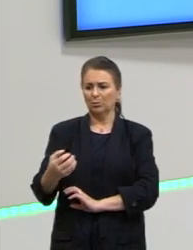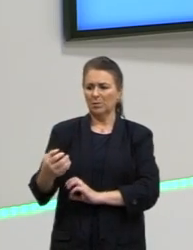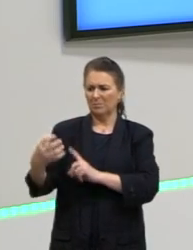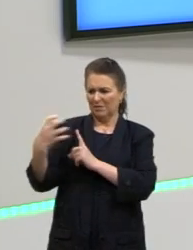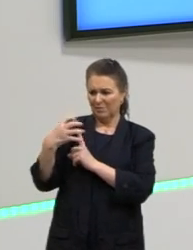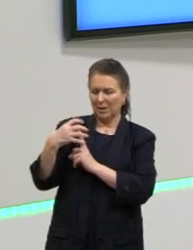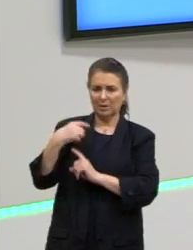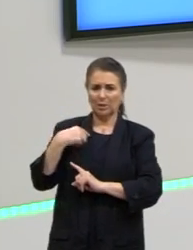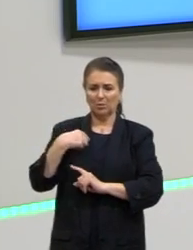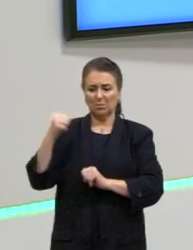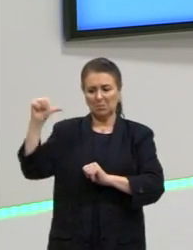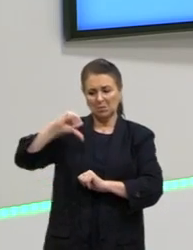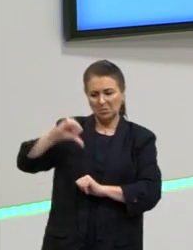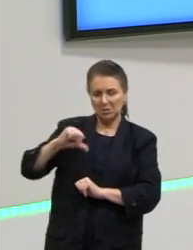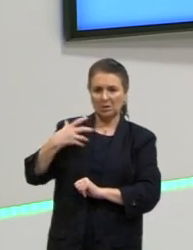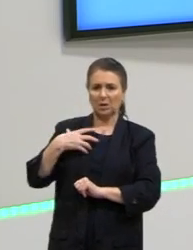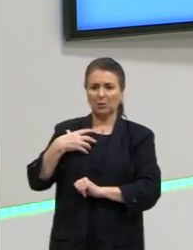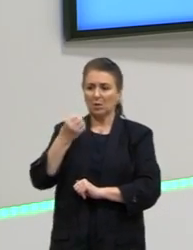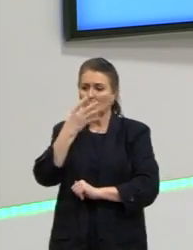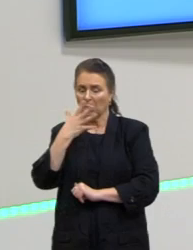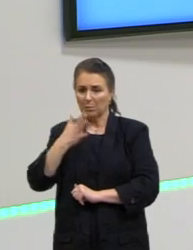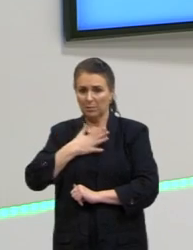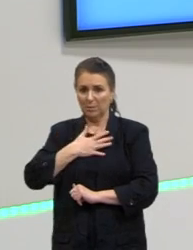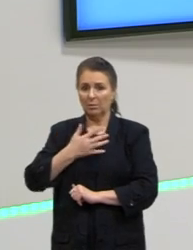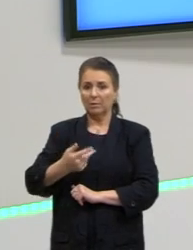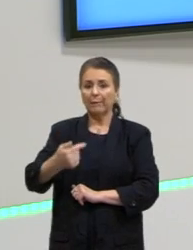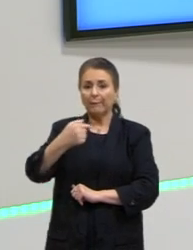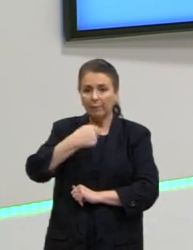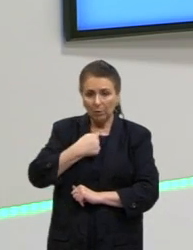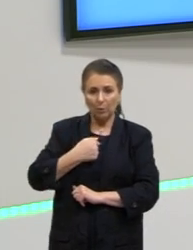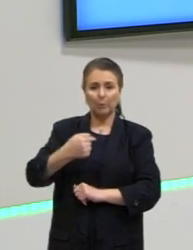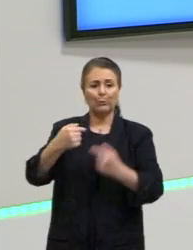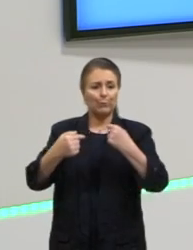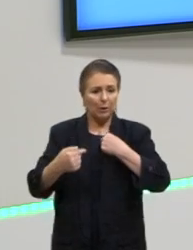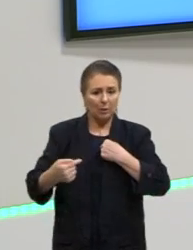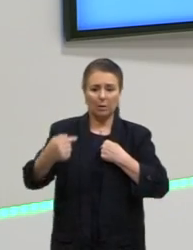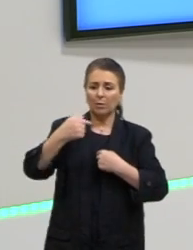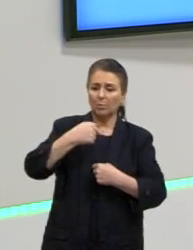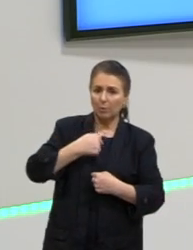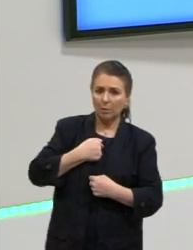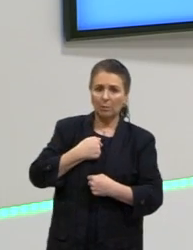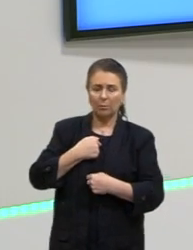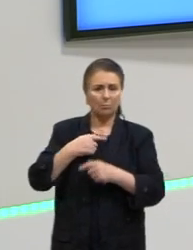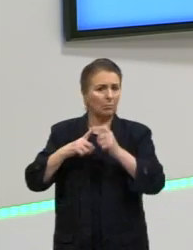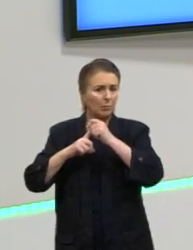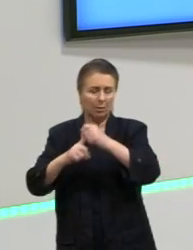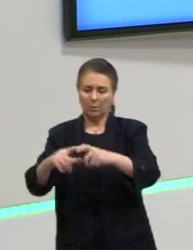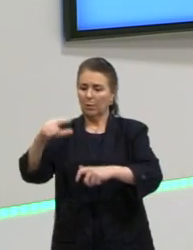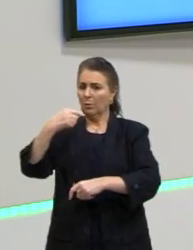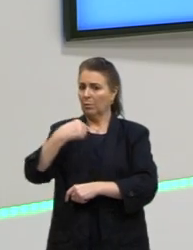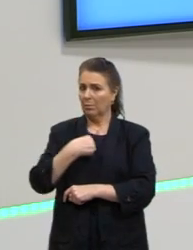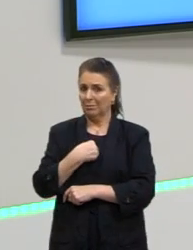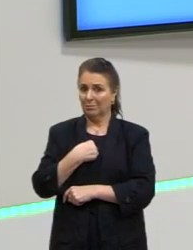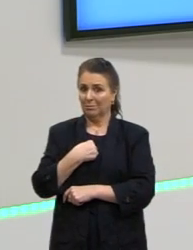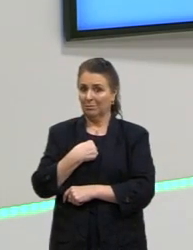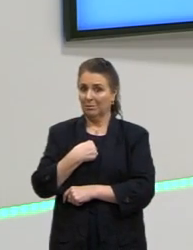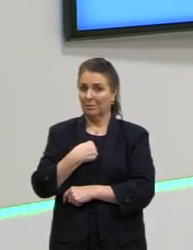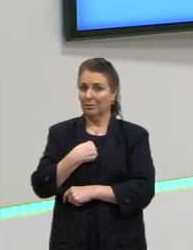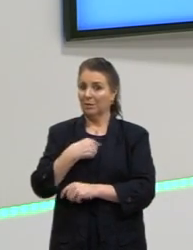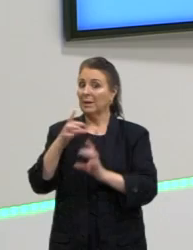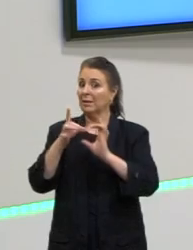prejudica do que me beneficia meu eu eu como centro do universo se a gente está falando de